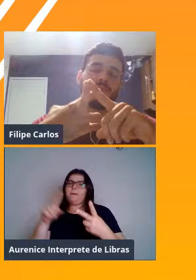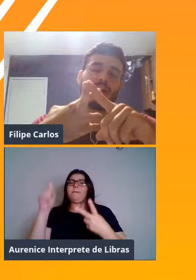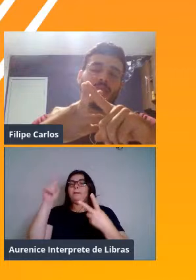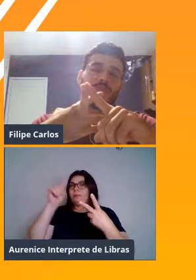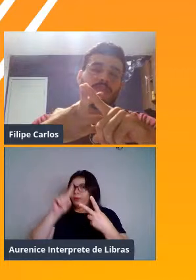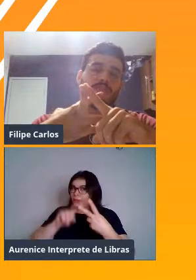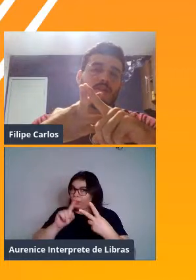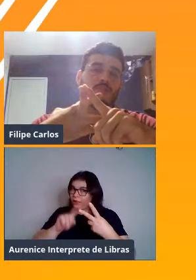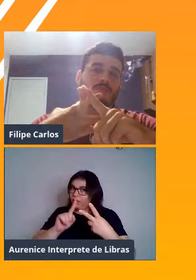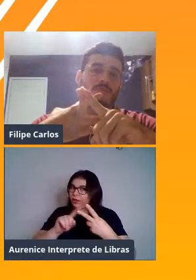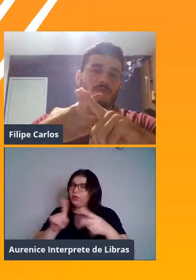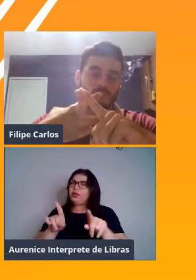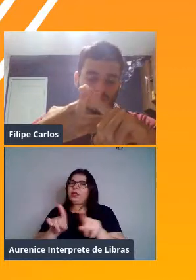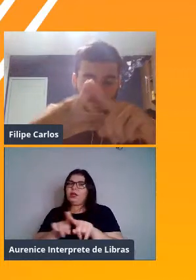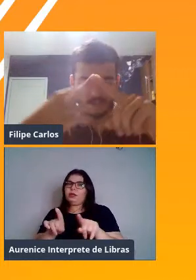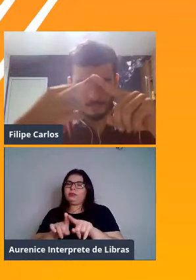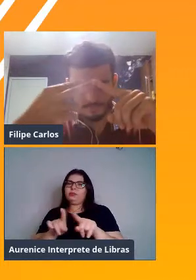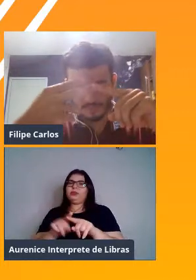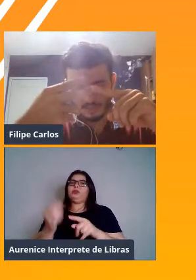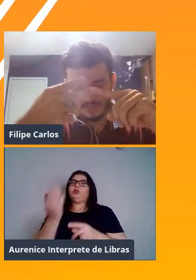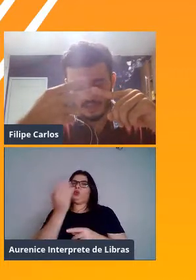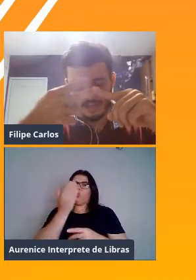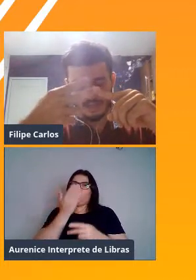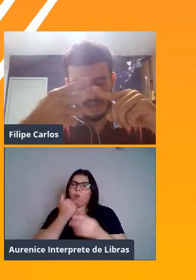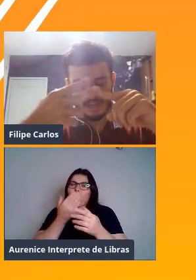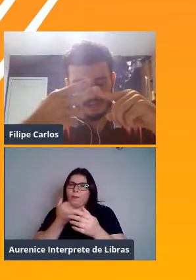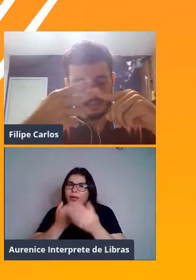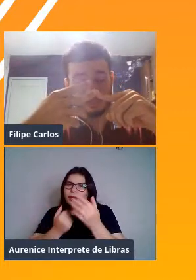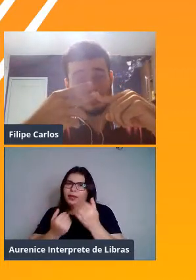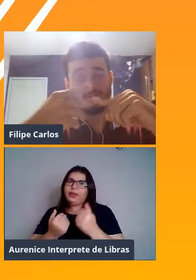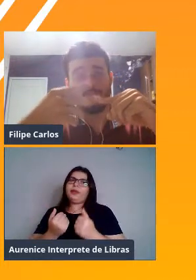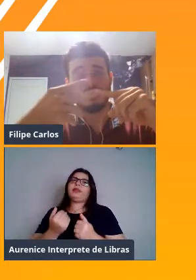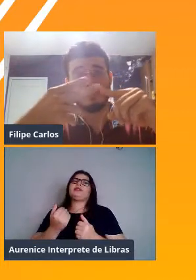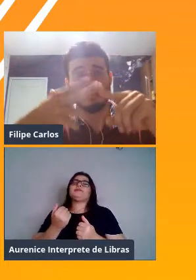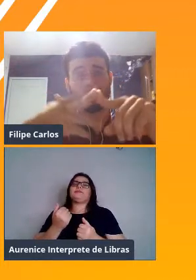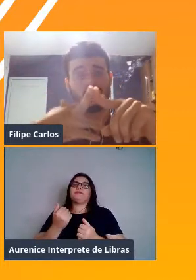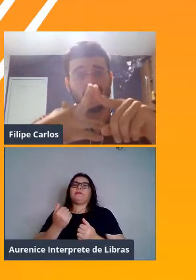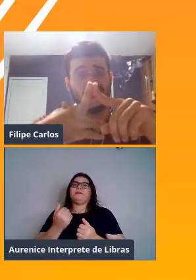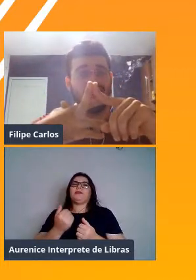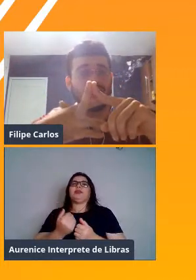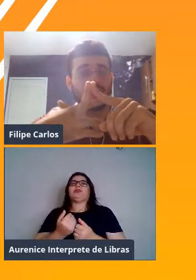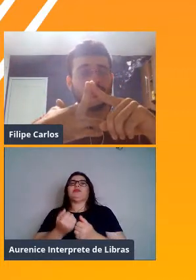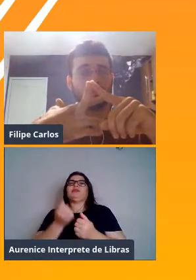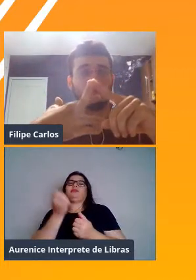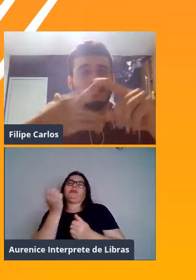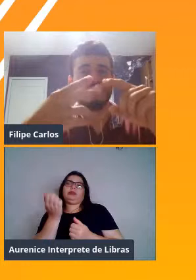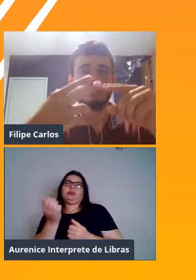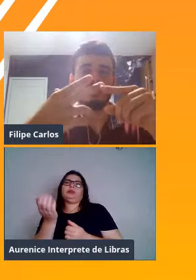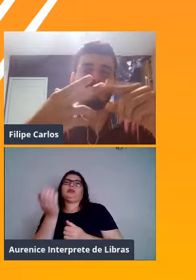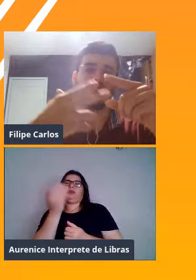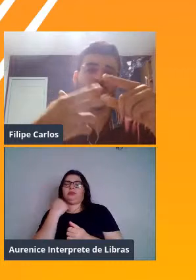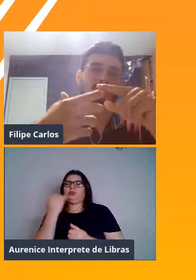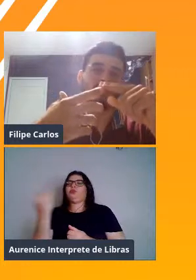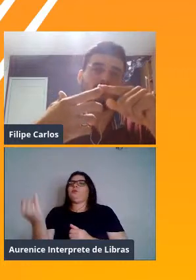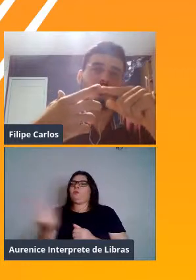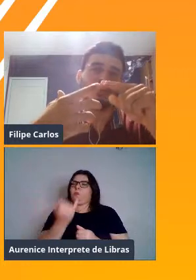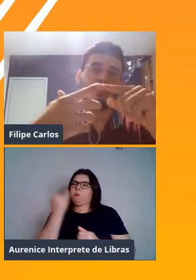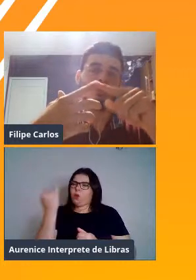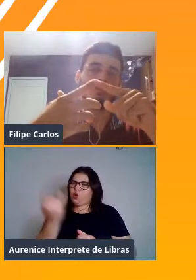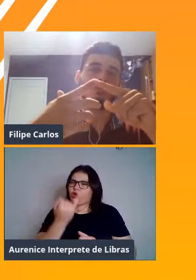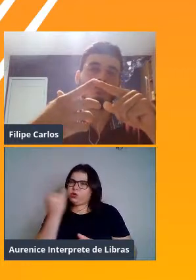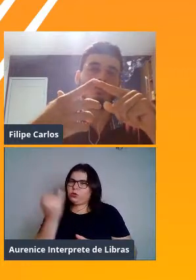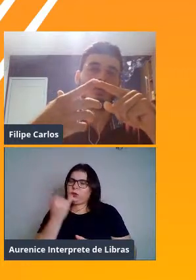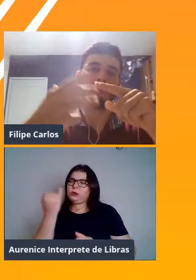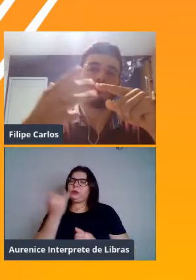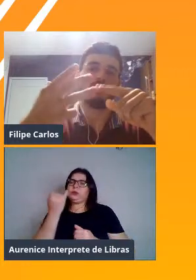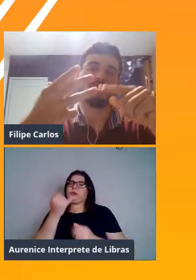que a nutrição, ou seja, a sua alimentação é altamente importante e influencia no seu